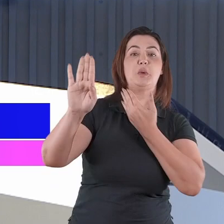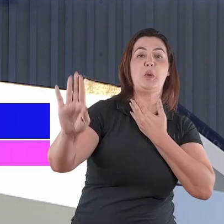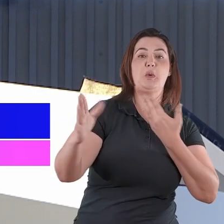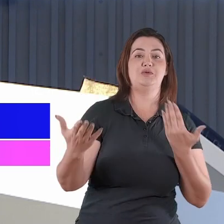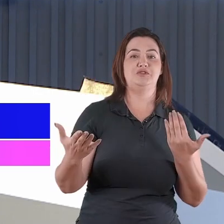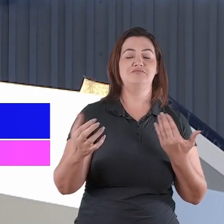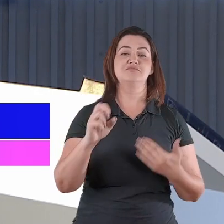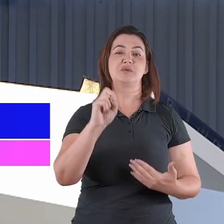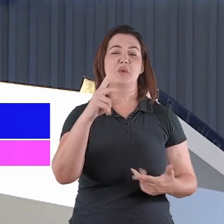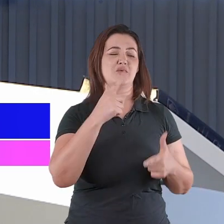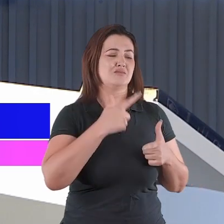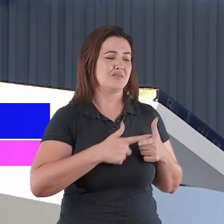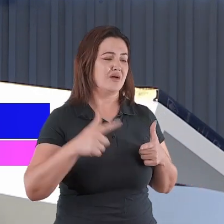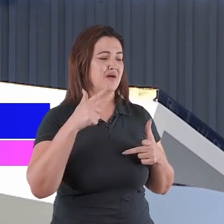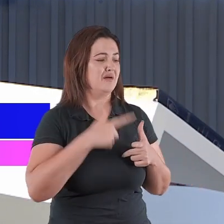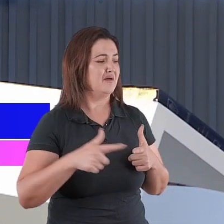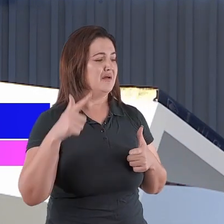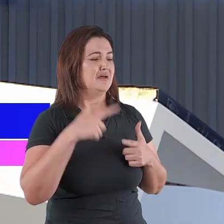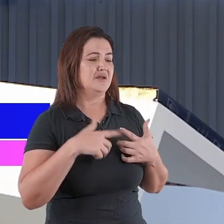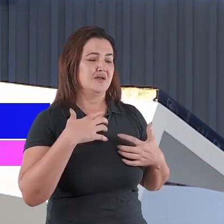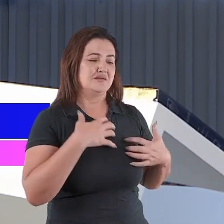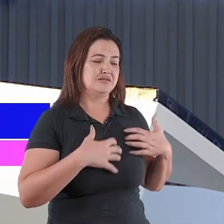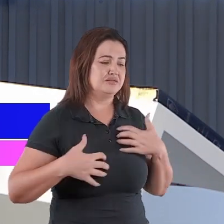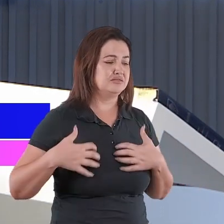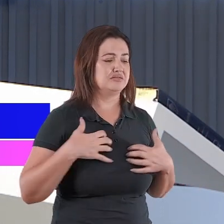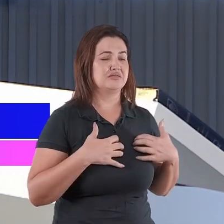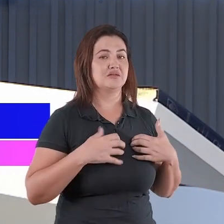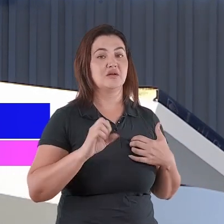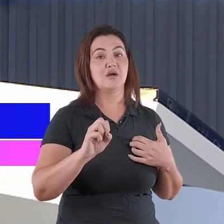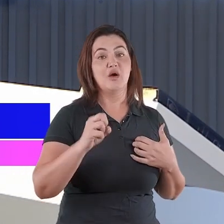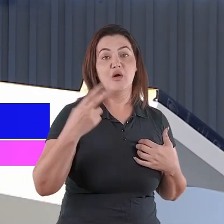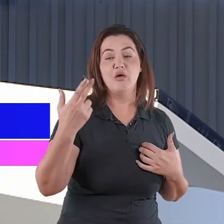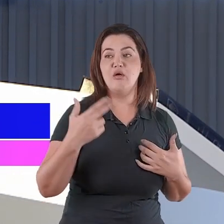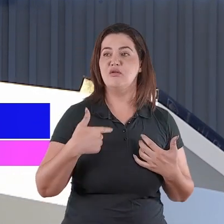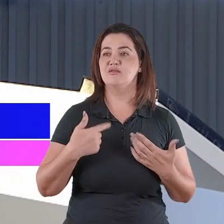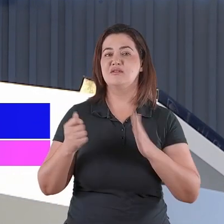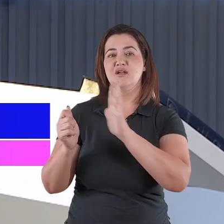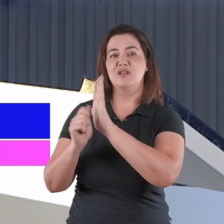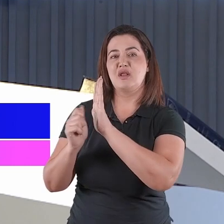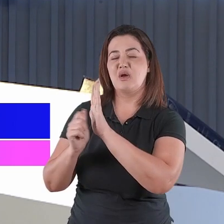drogas, talvez fazendo coisas que você jamais imaginou.